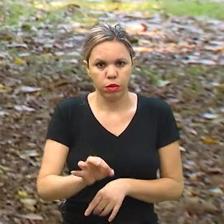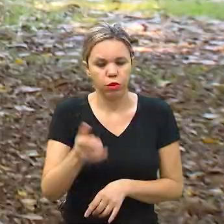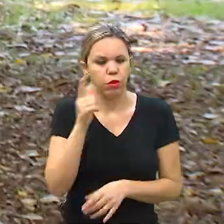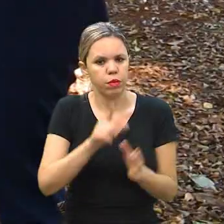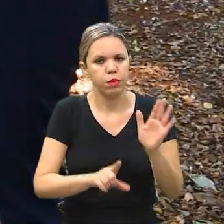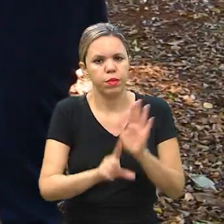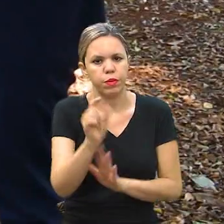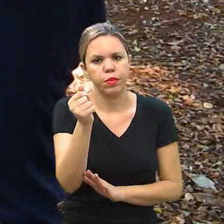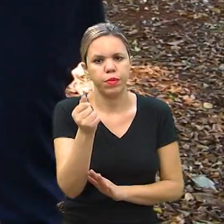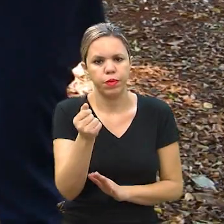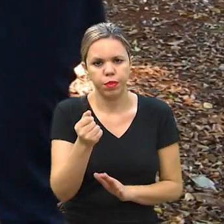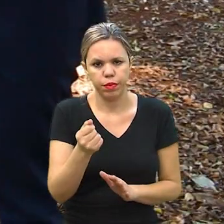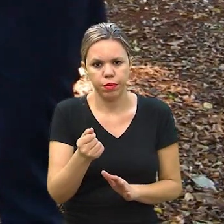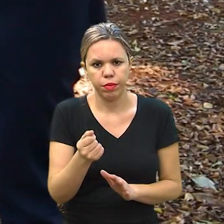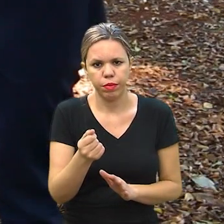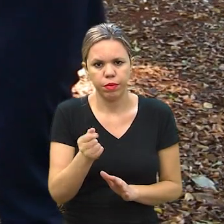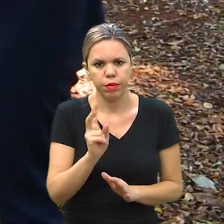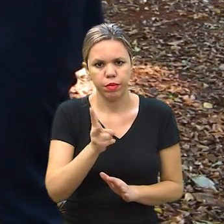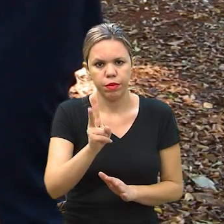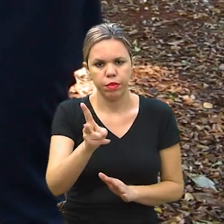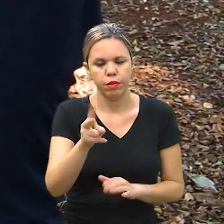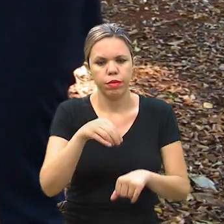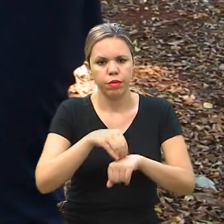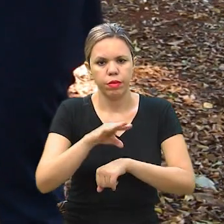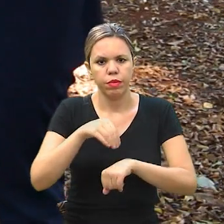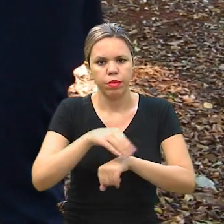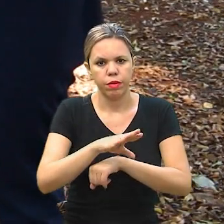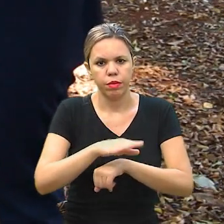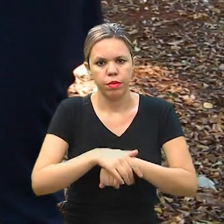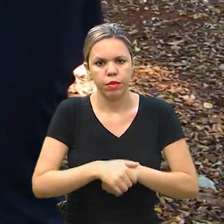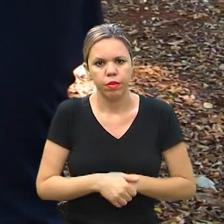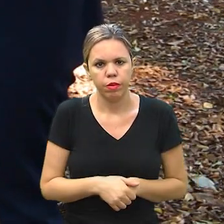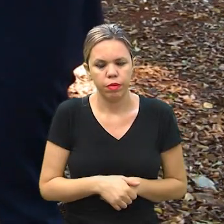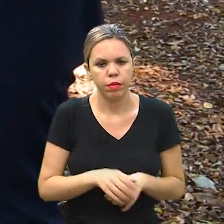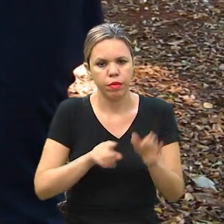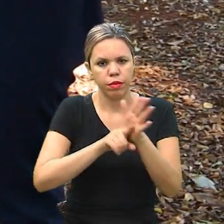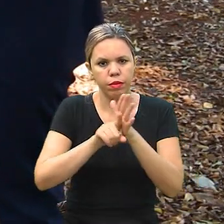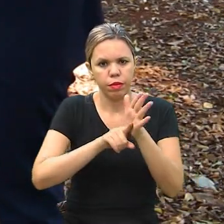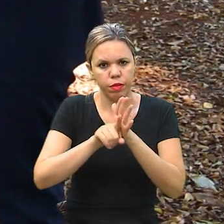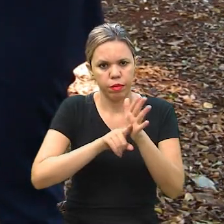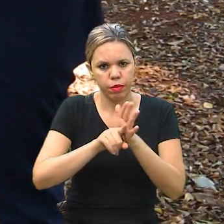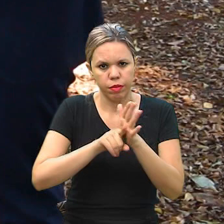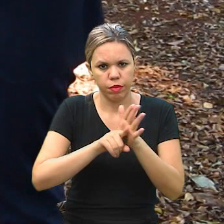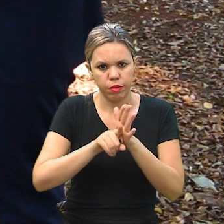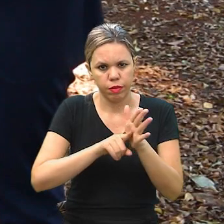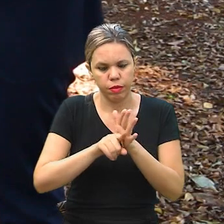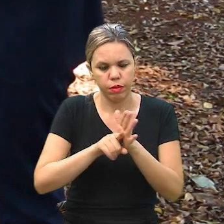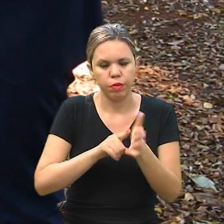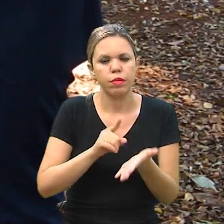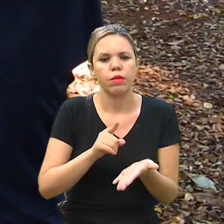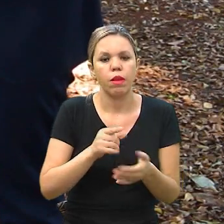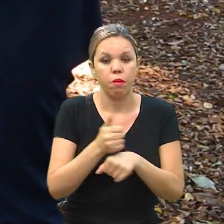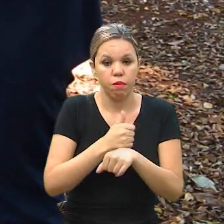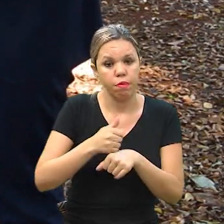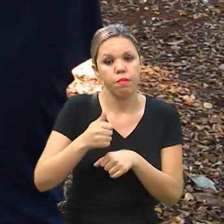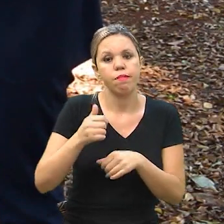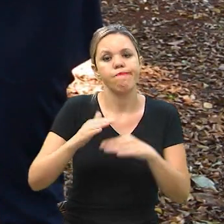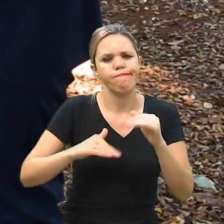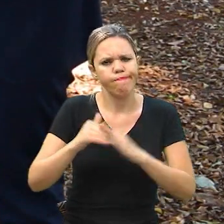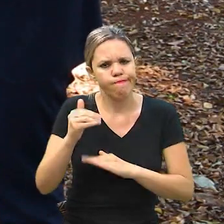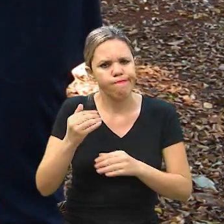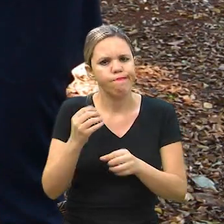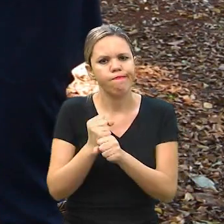ganhei dinheiro. E vale sempre também a dica, consultar um consultor financeiro, que é justamente para